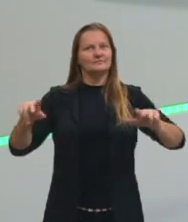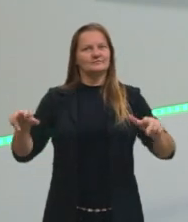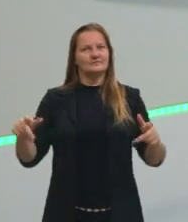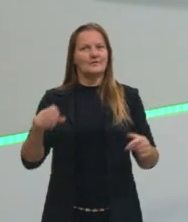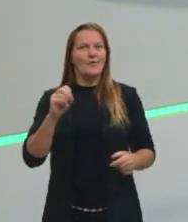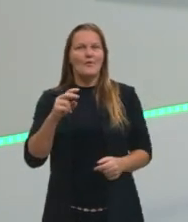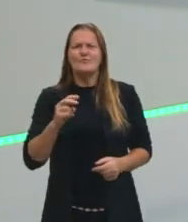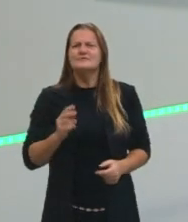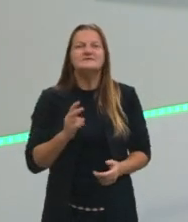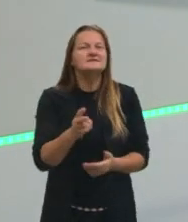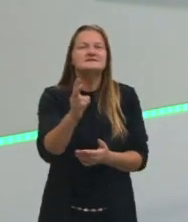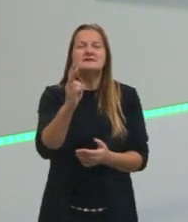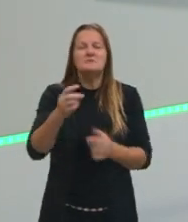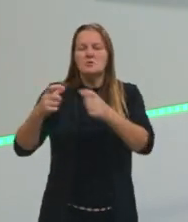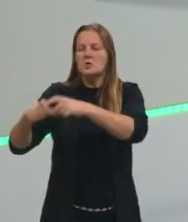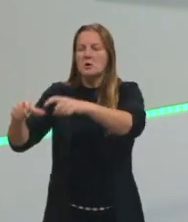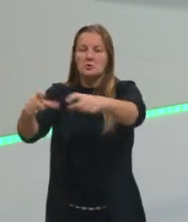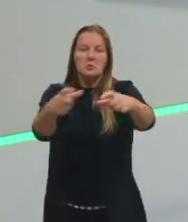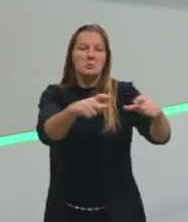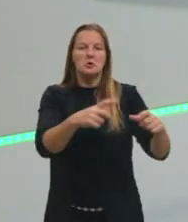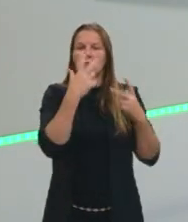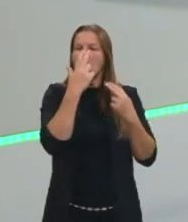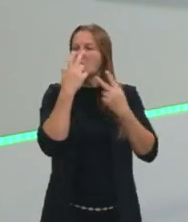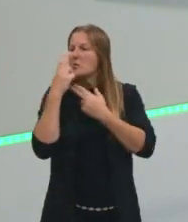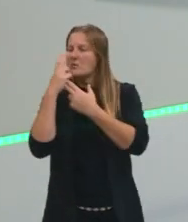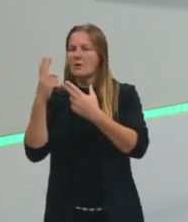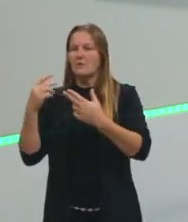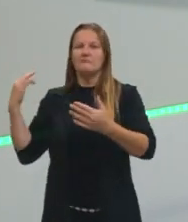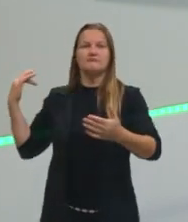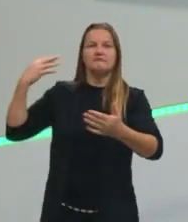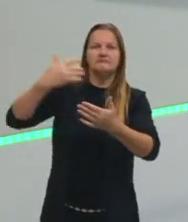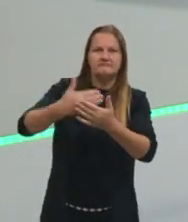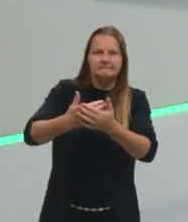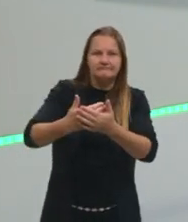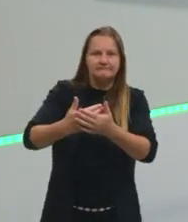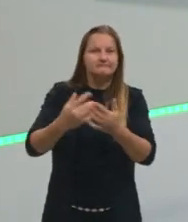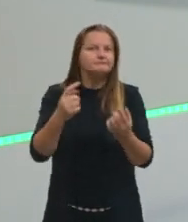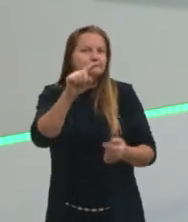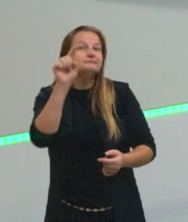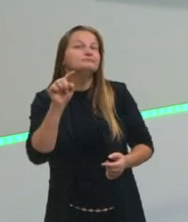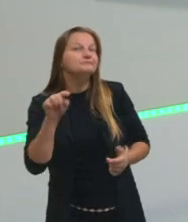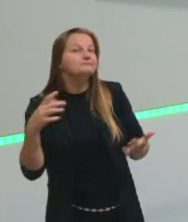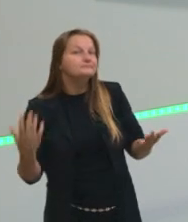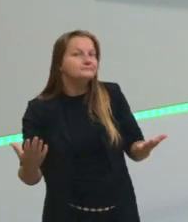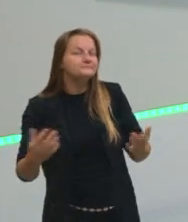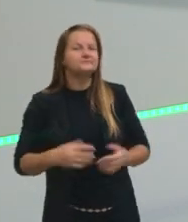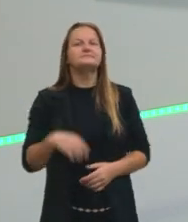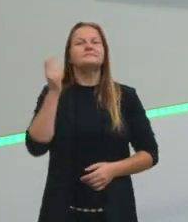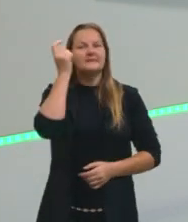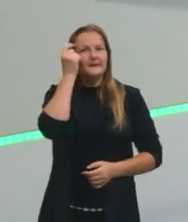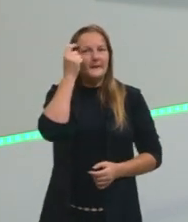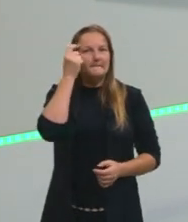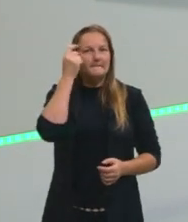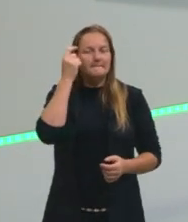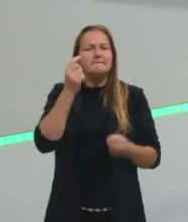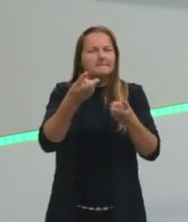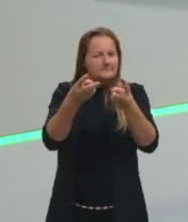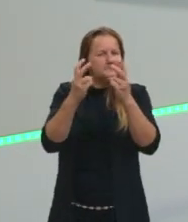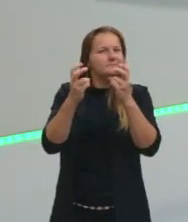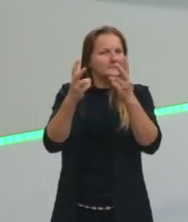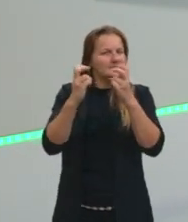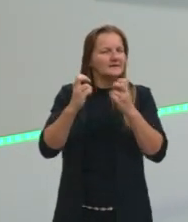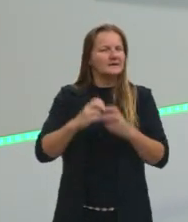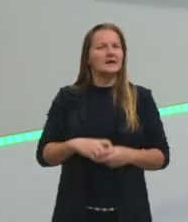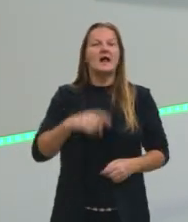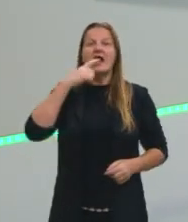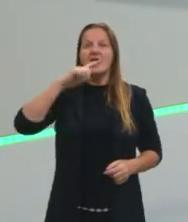língua em todos os lugares e durante todos os tempos? Se a gente for pensar um pouquinho, a gente vai perceber que